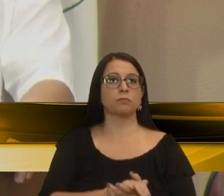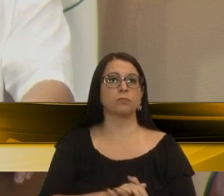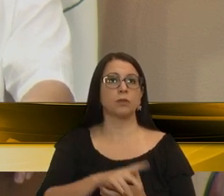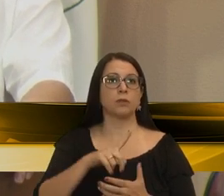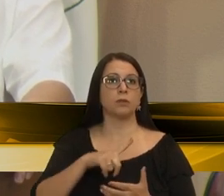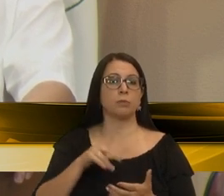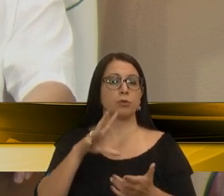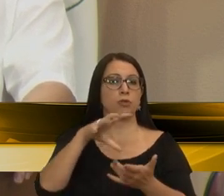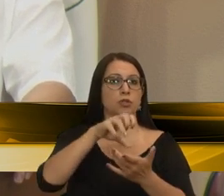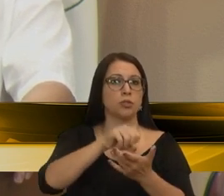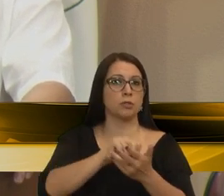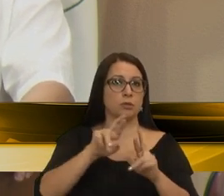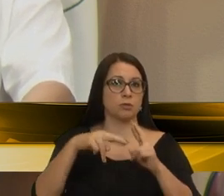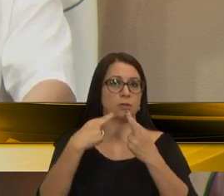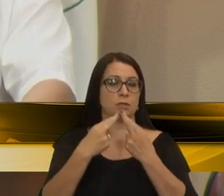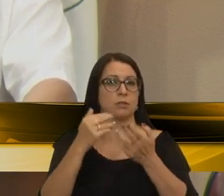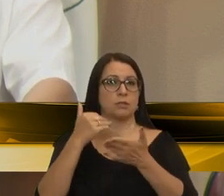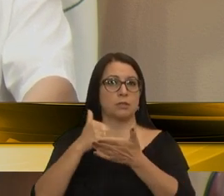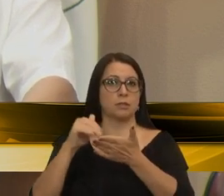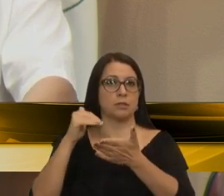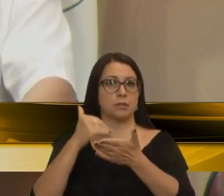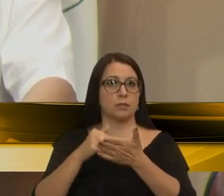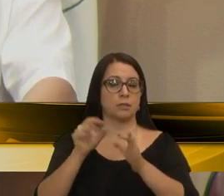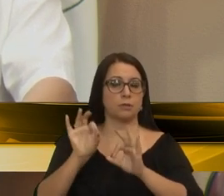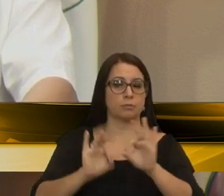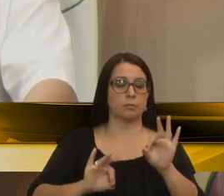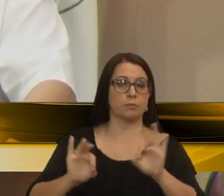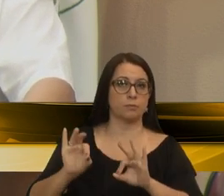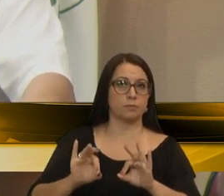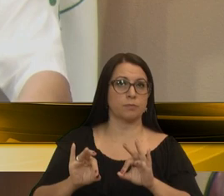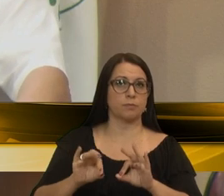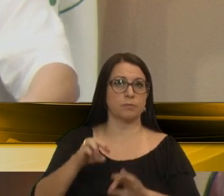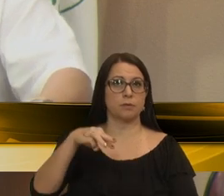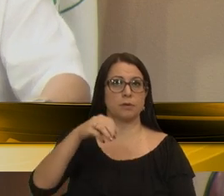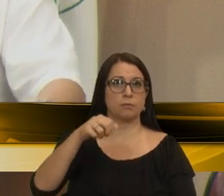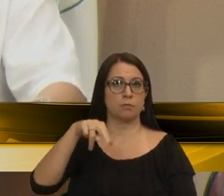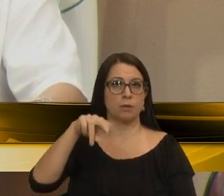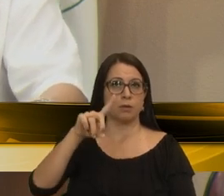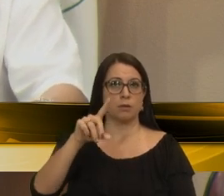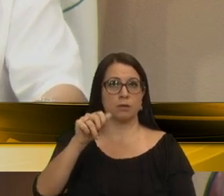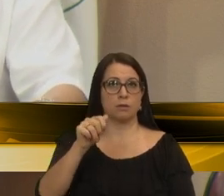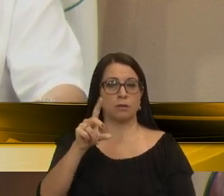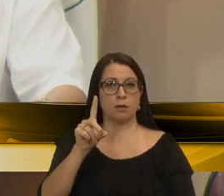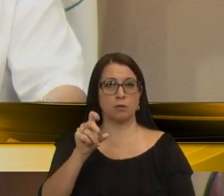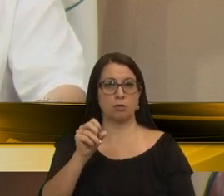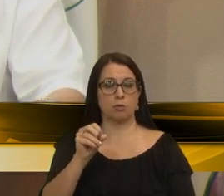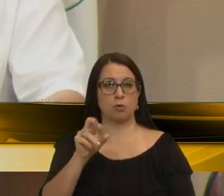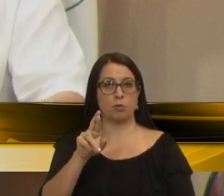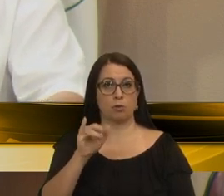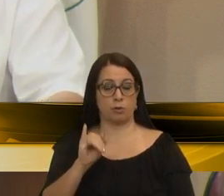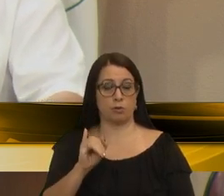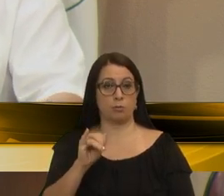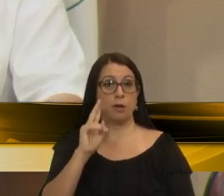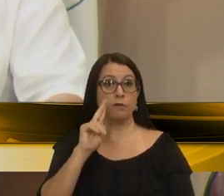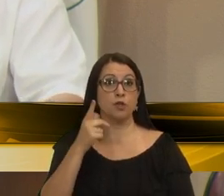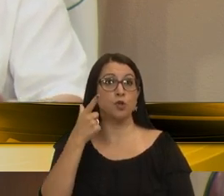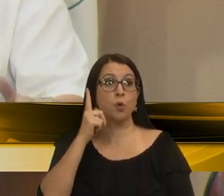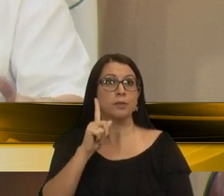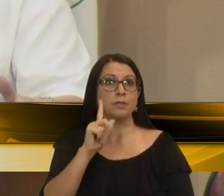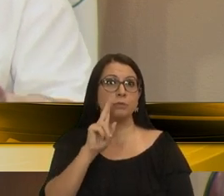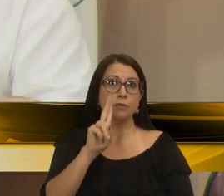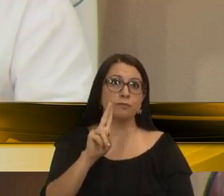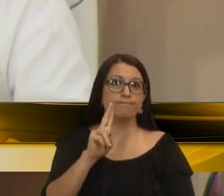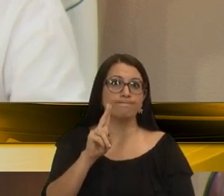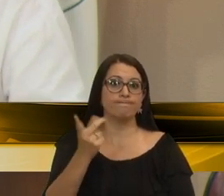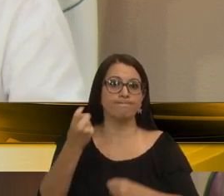agendando uma reunião com o secretário de Planejamento, o mandadori, para ver se nós conseguimos restabelecer